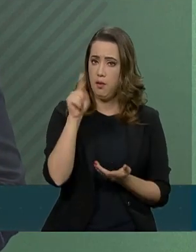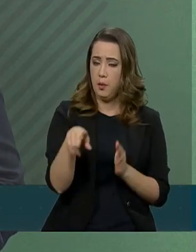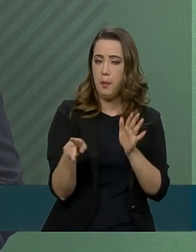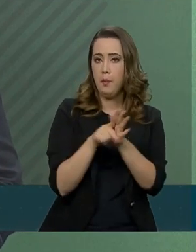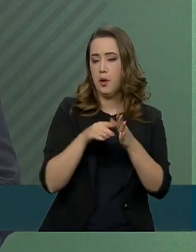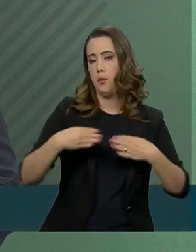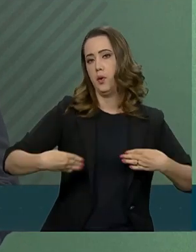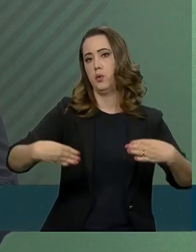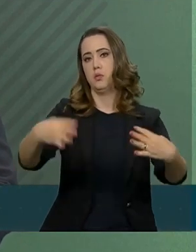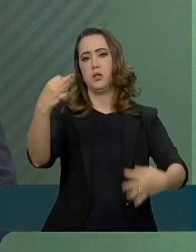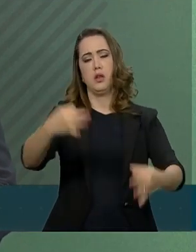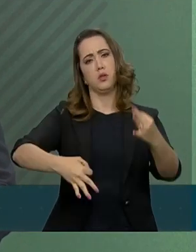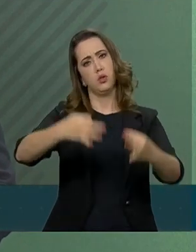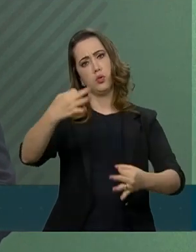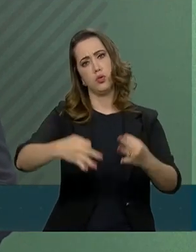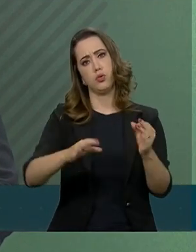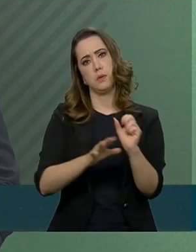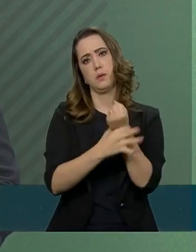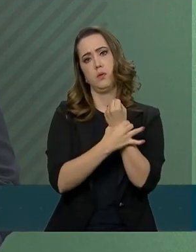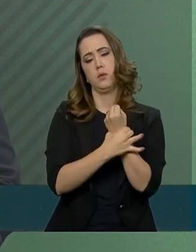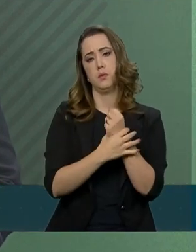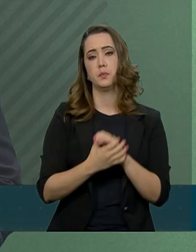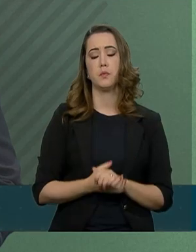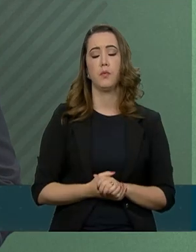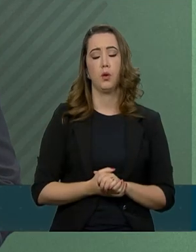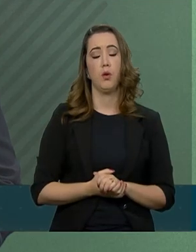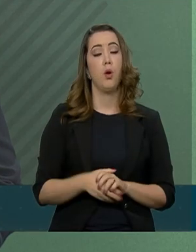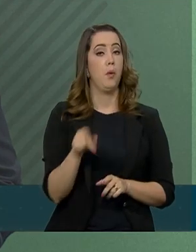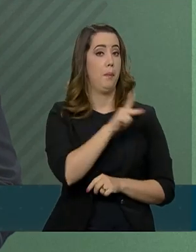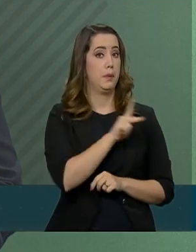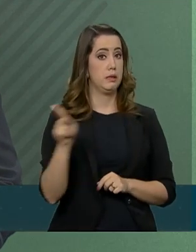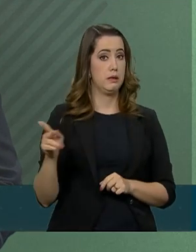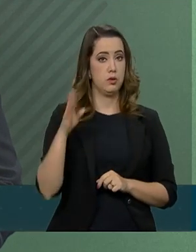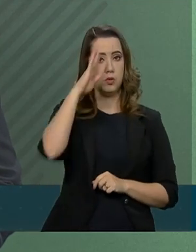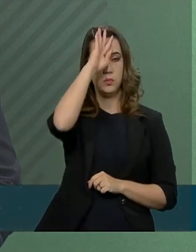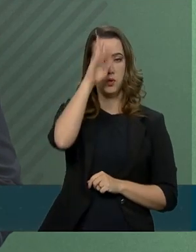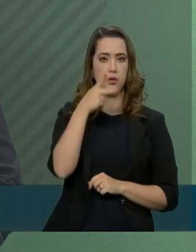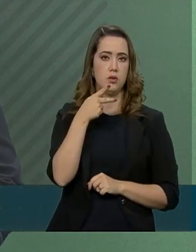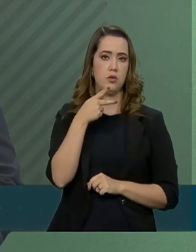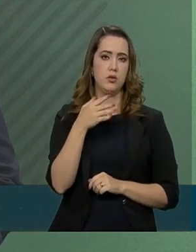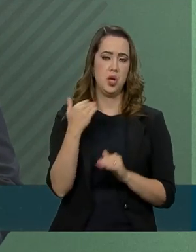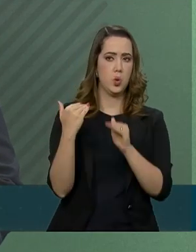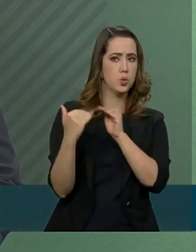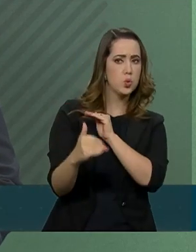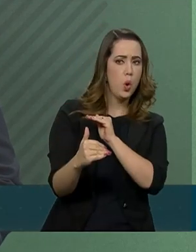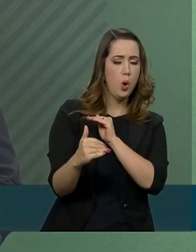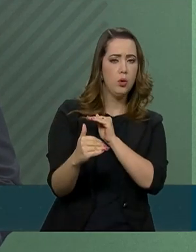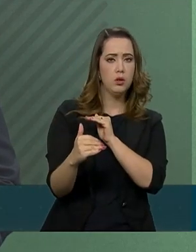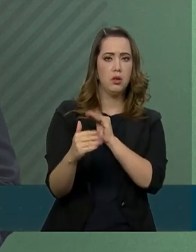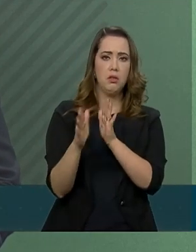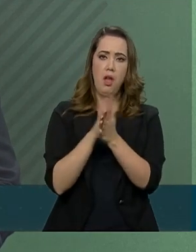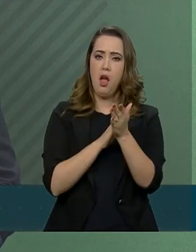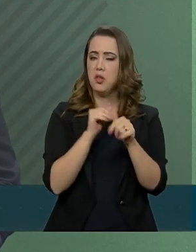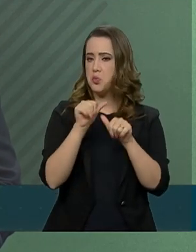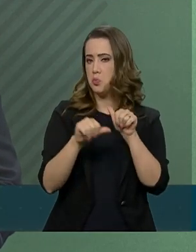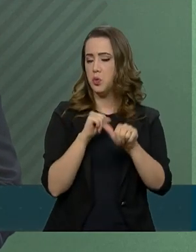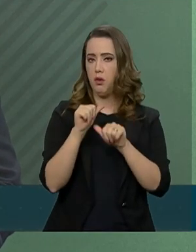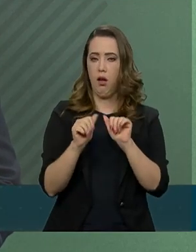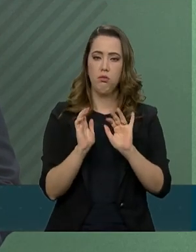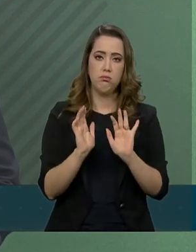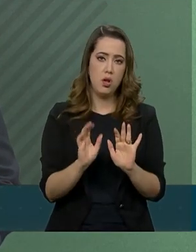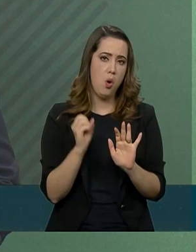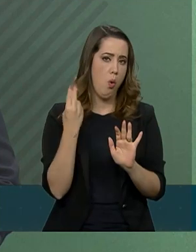Ministério da Justiça e Segurança Pública. O presidente, ele não se coloca em contra eventuais modificações